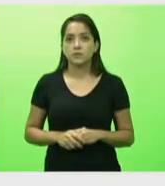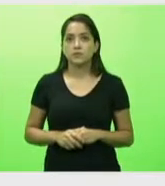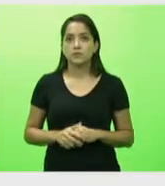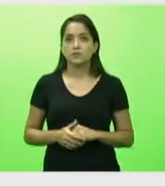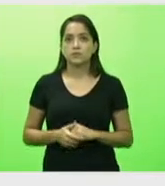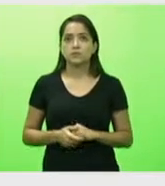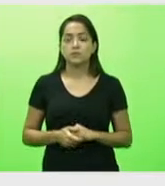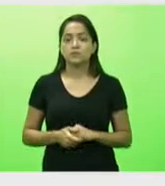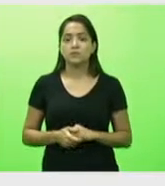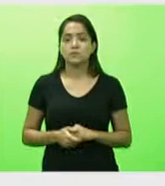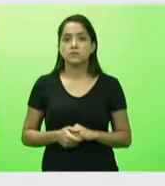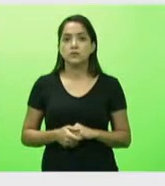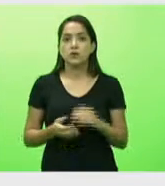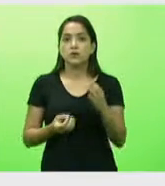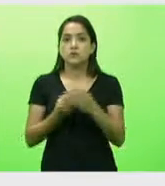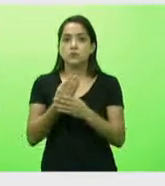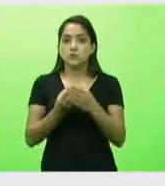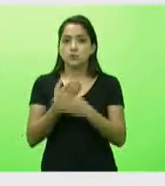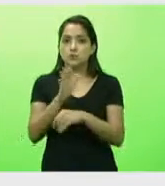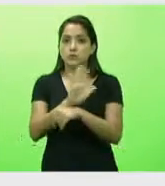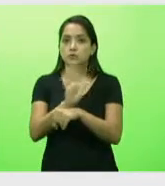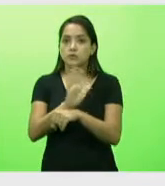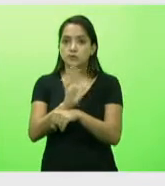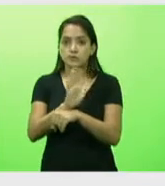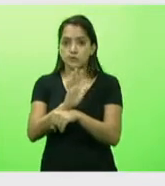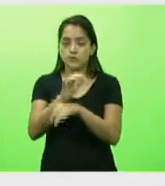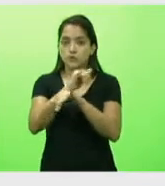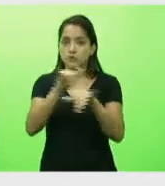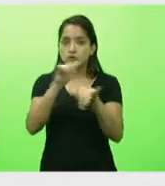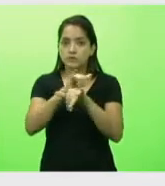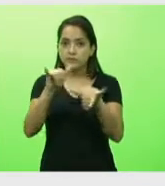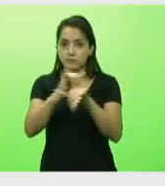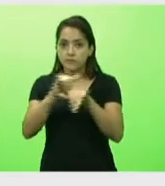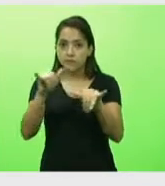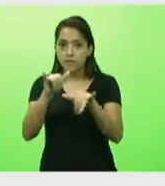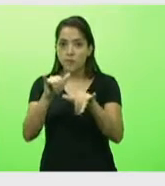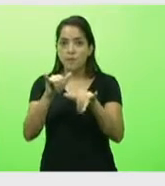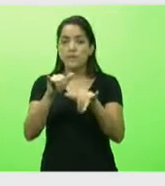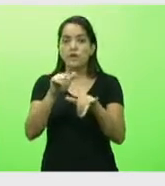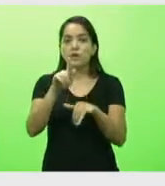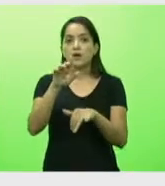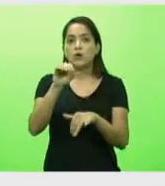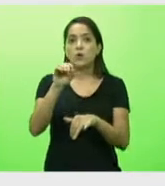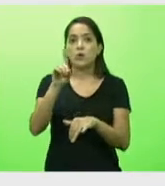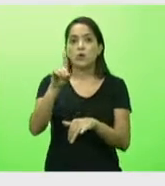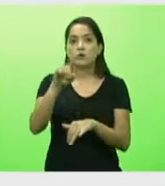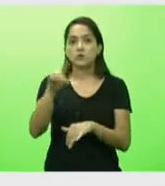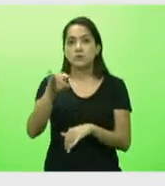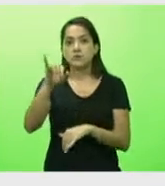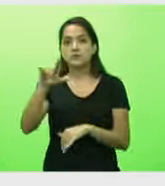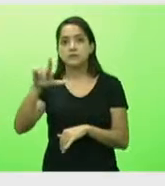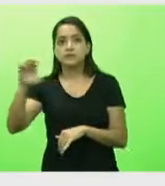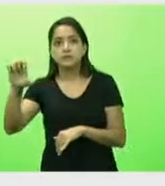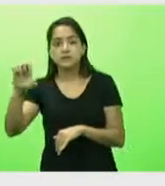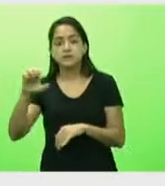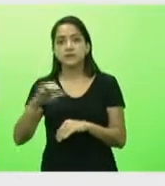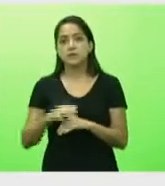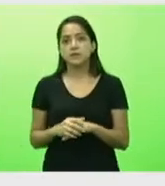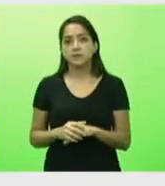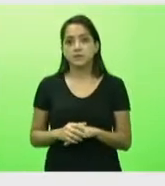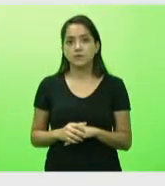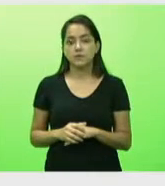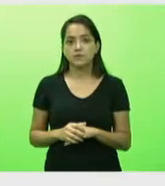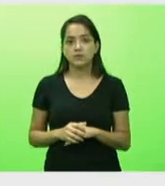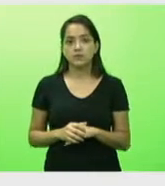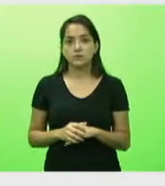Os produtores do filme divulgam que Godzilla é não binário e adota pronome